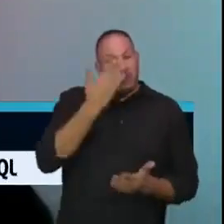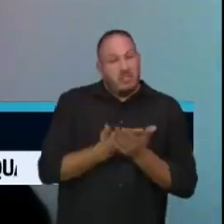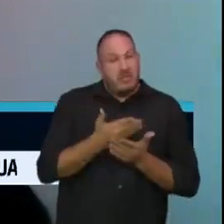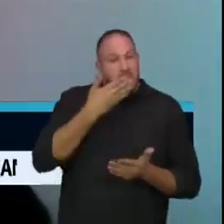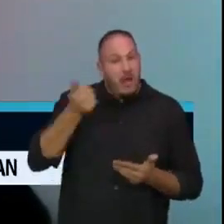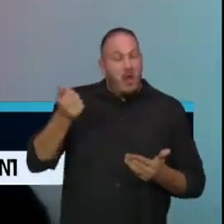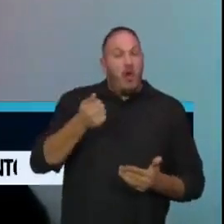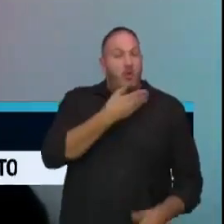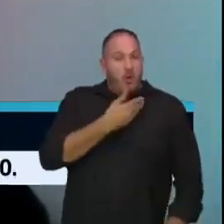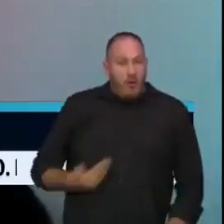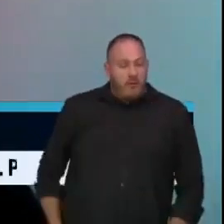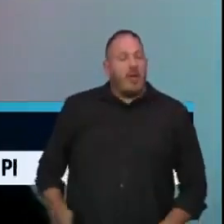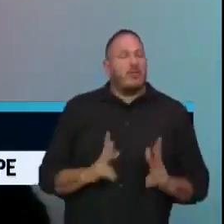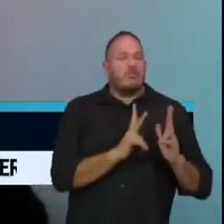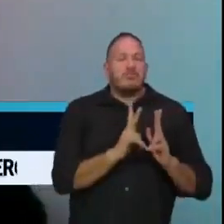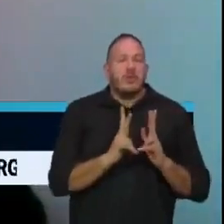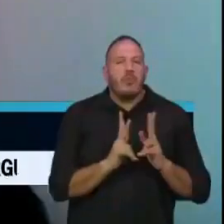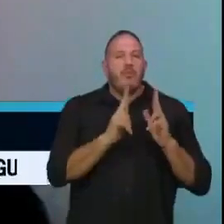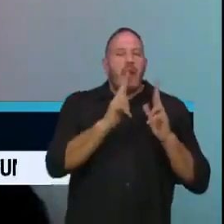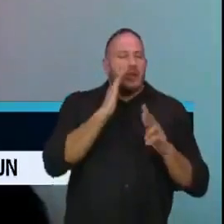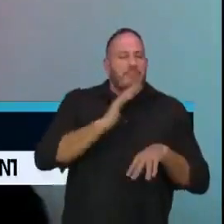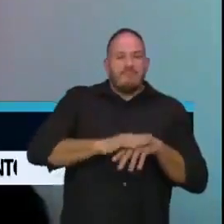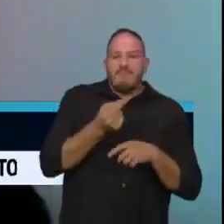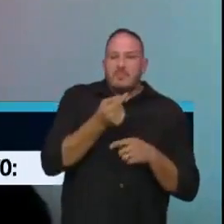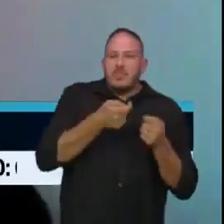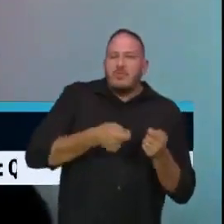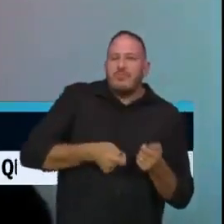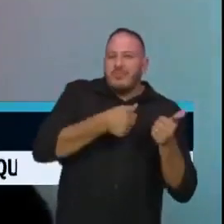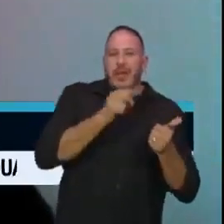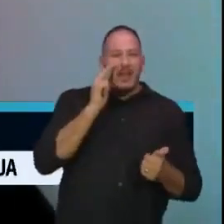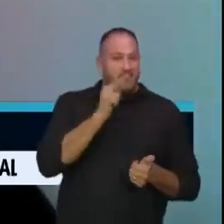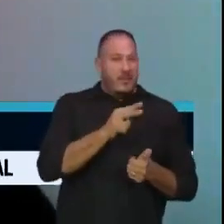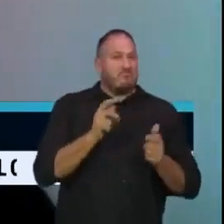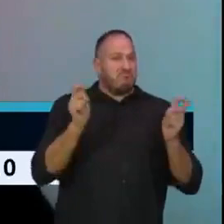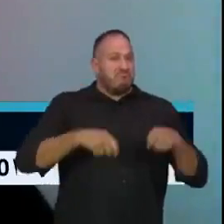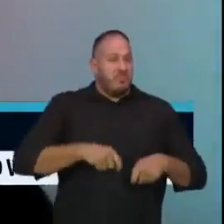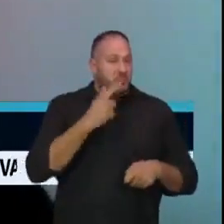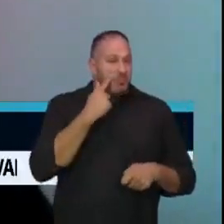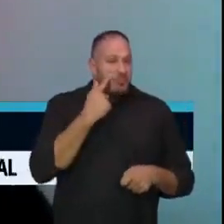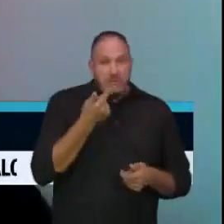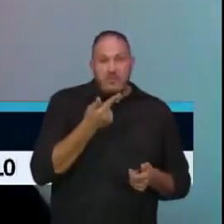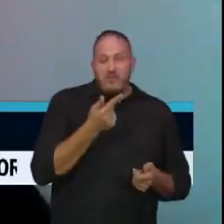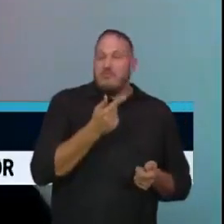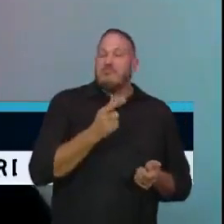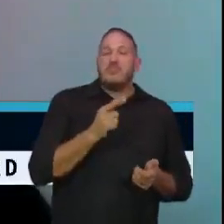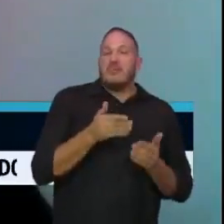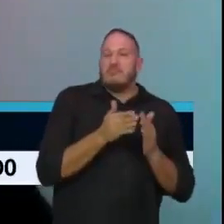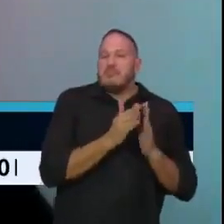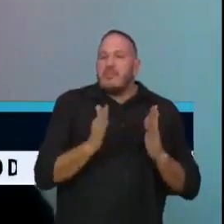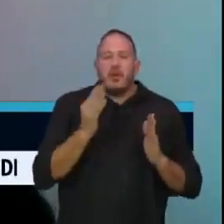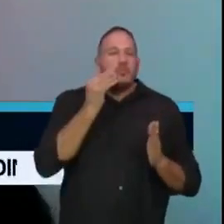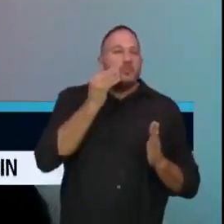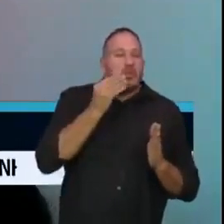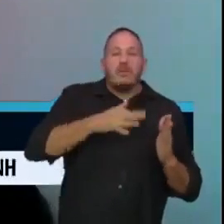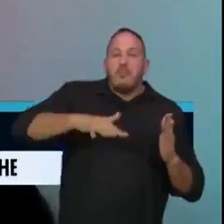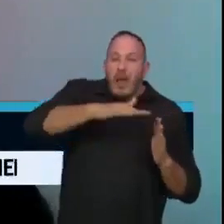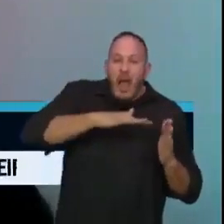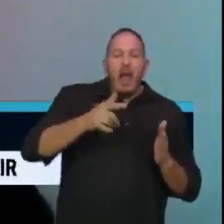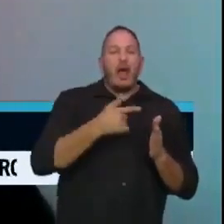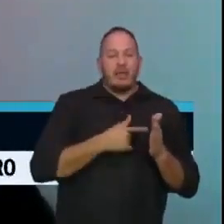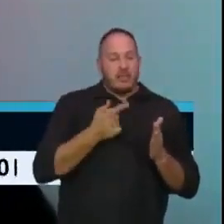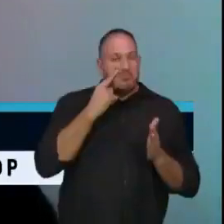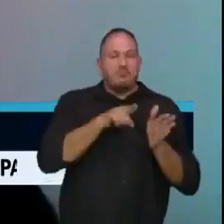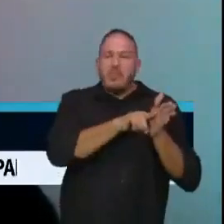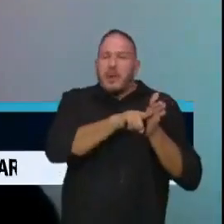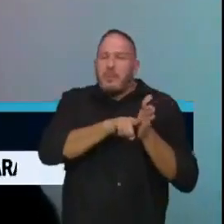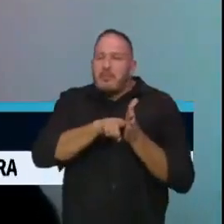governo cortar uma parte dos subsídios, aonde ele vê que seja possível, e abrir espaço, por exemplo, para o censo, que é